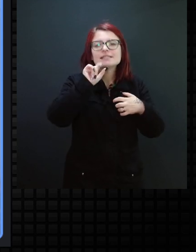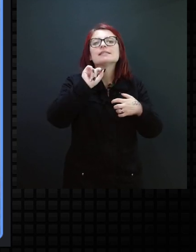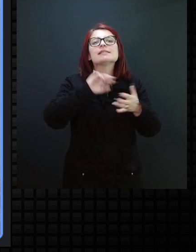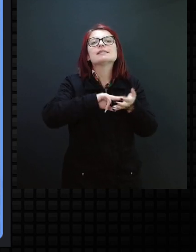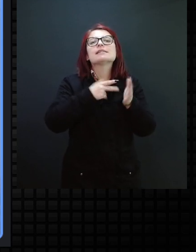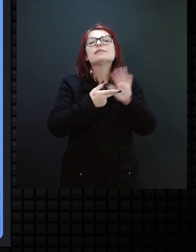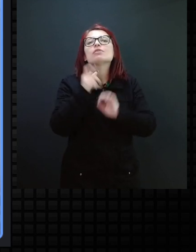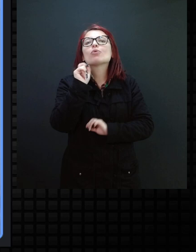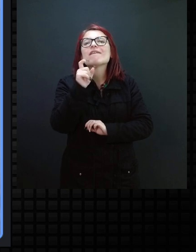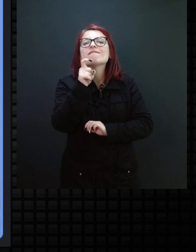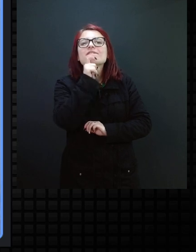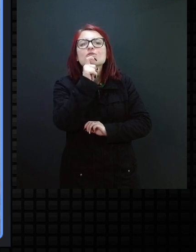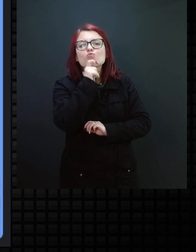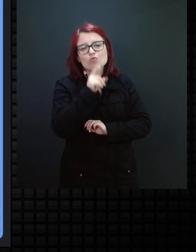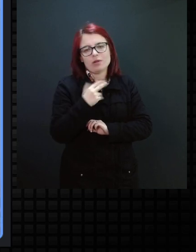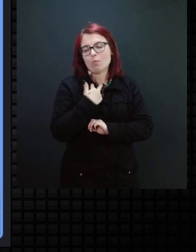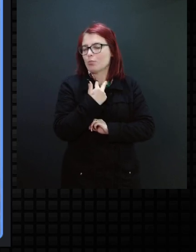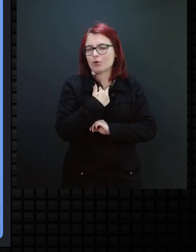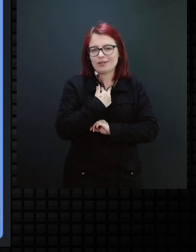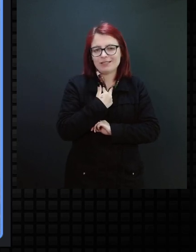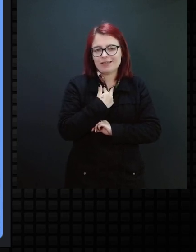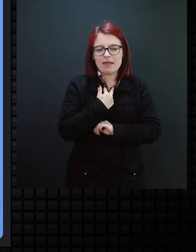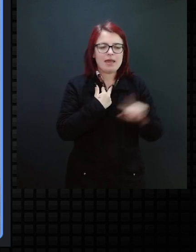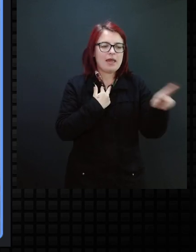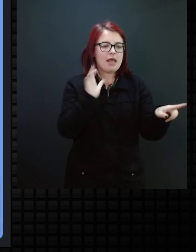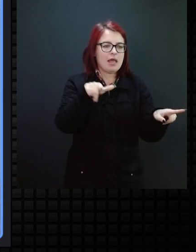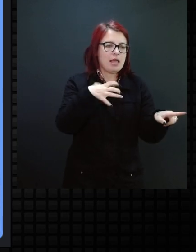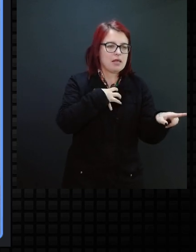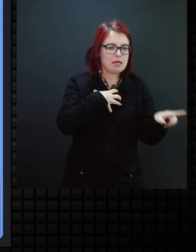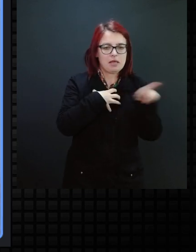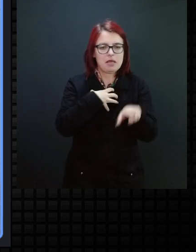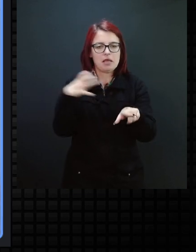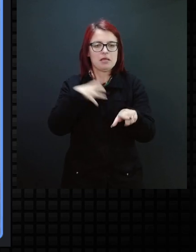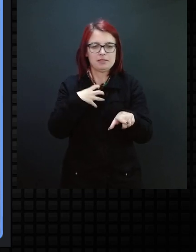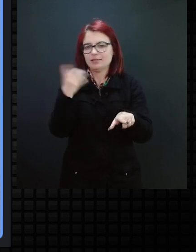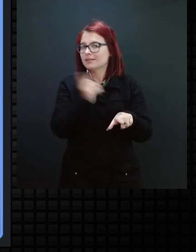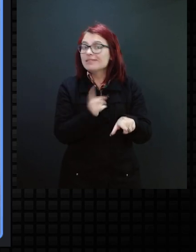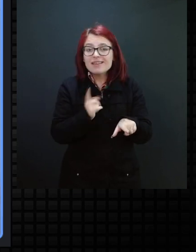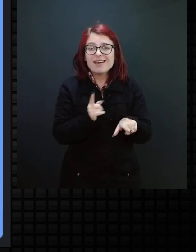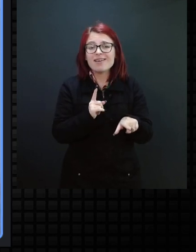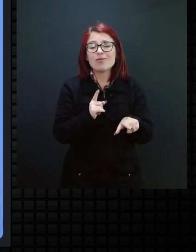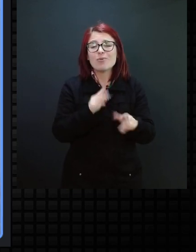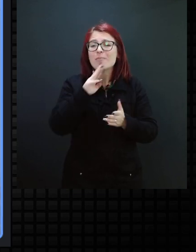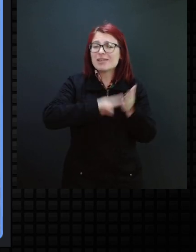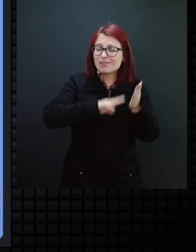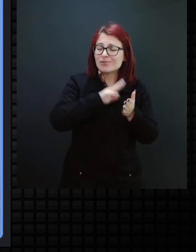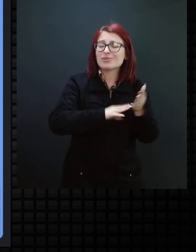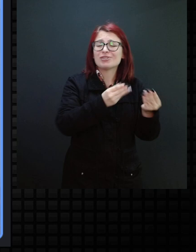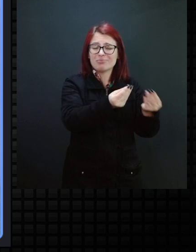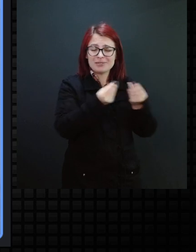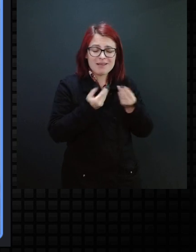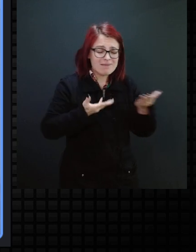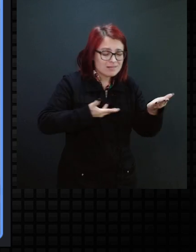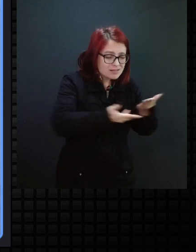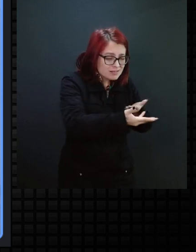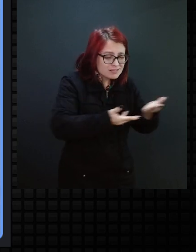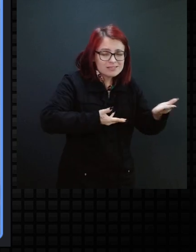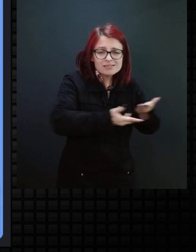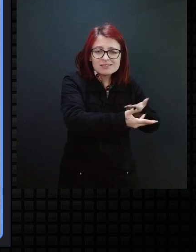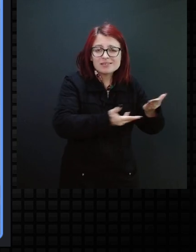que essa é assim, essa é assim. Não, não. A metodologia, ela realmente se pauta em mediadores